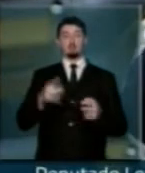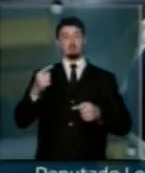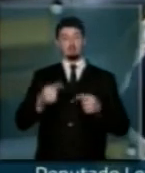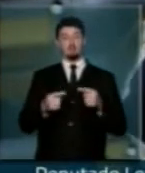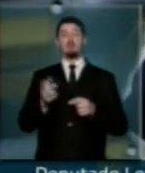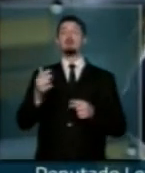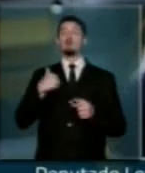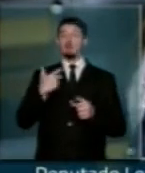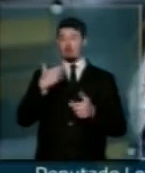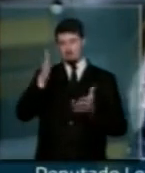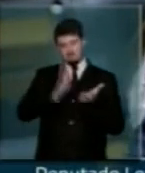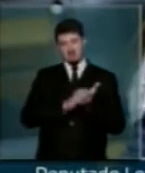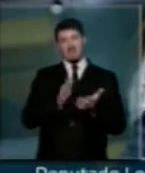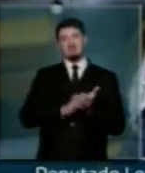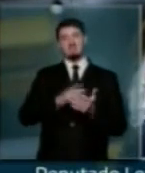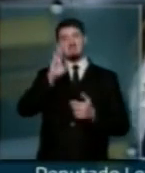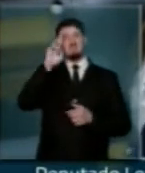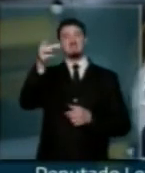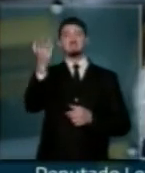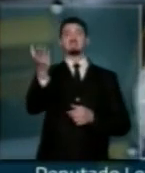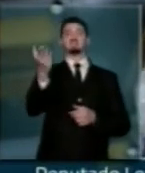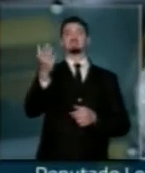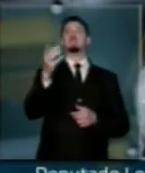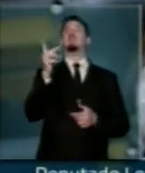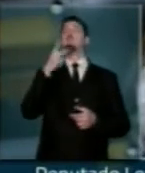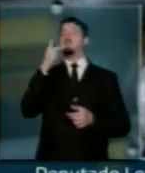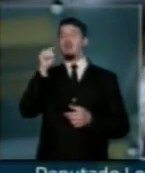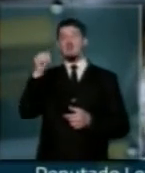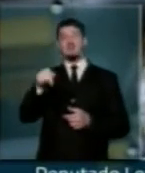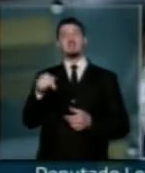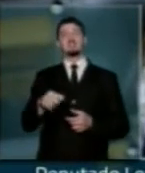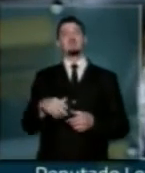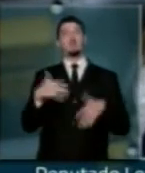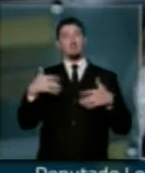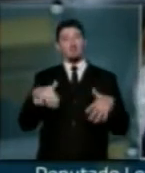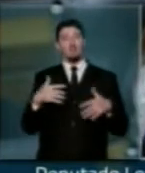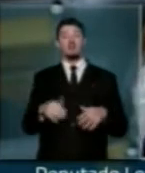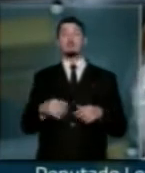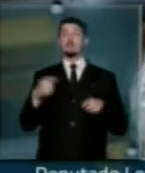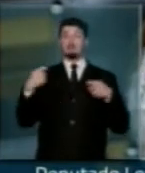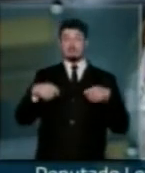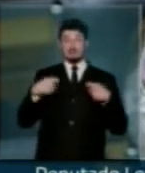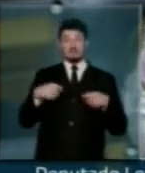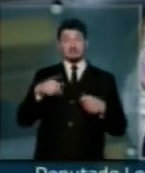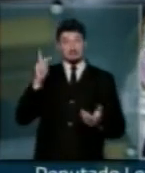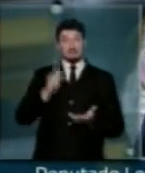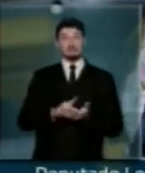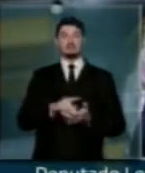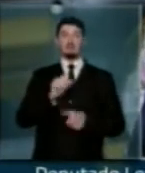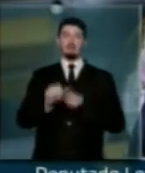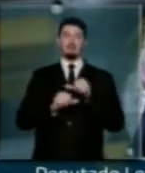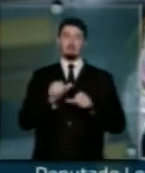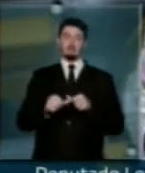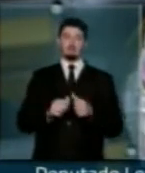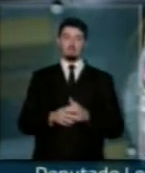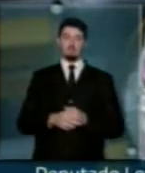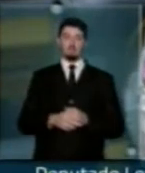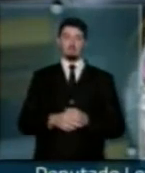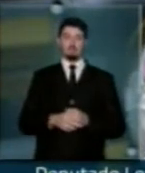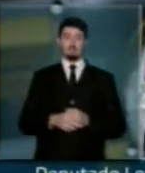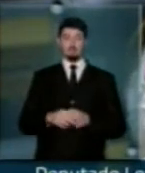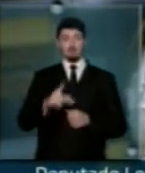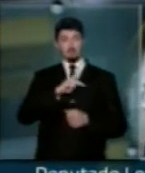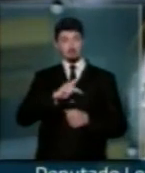parabenizar a Vossa Excelência pela colocação da necessidade desta reforma. A